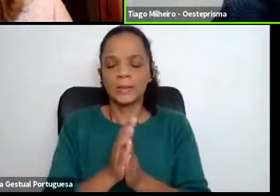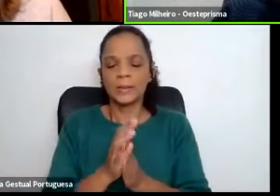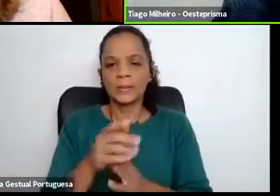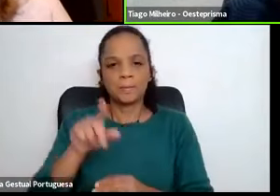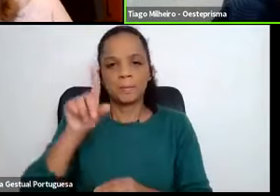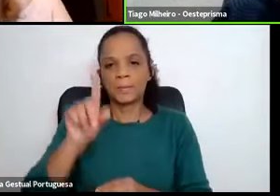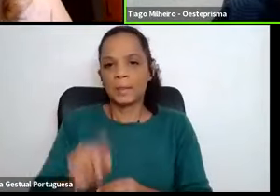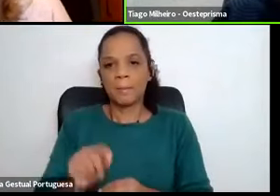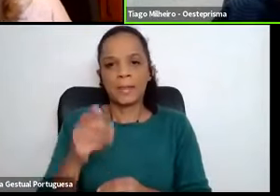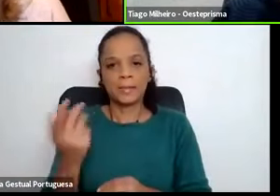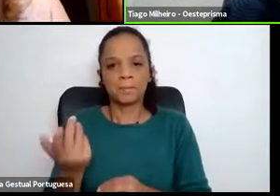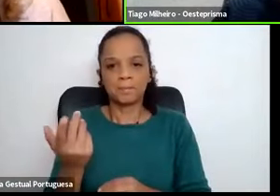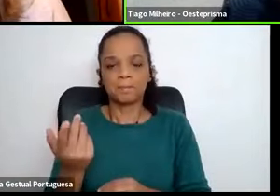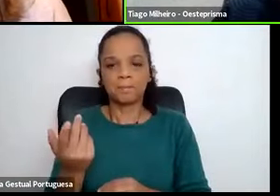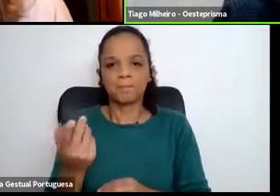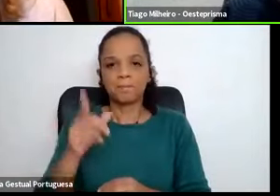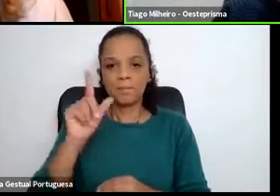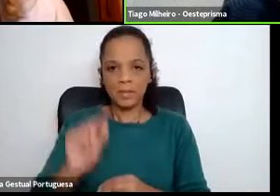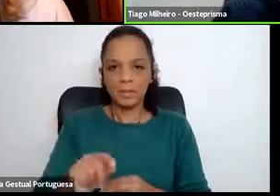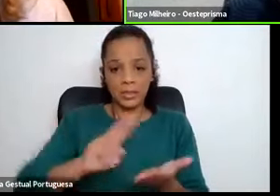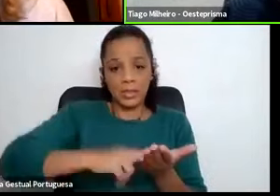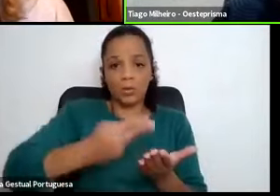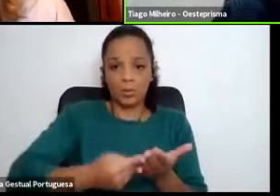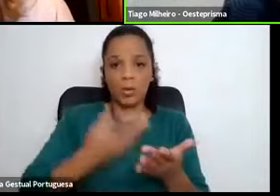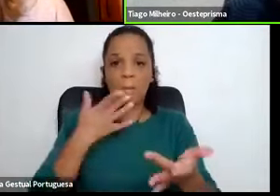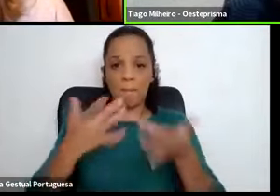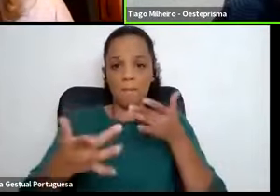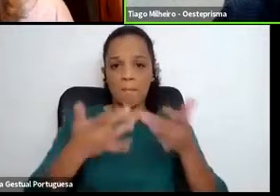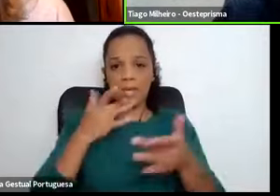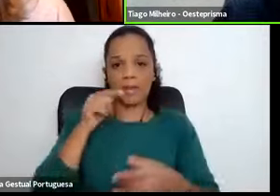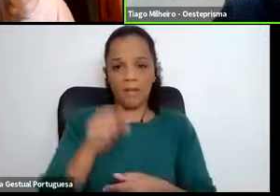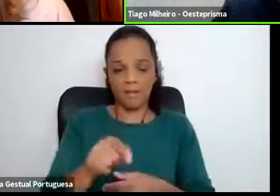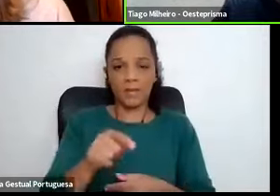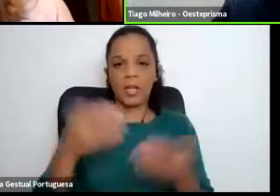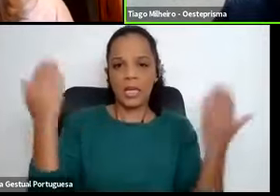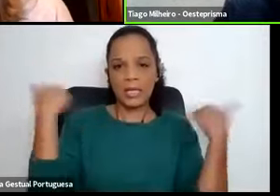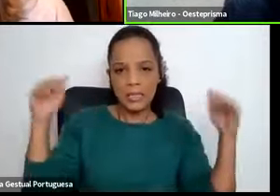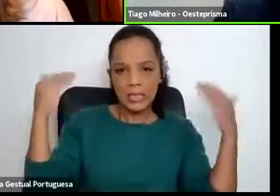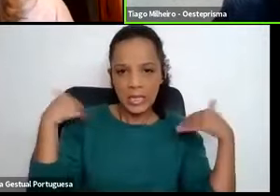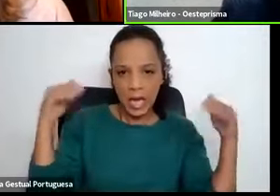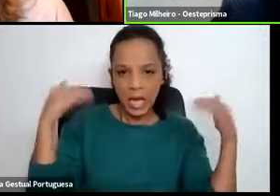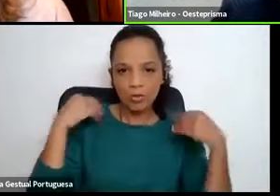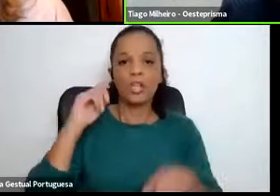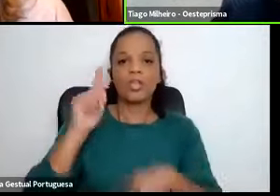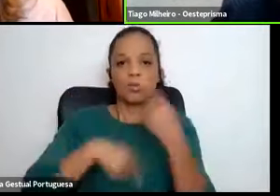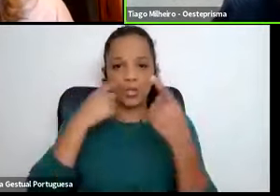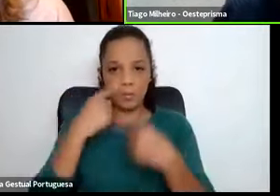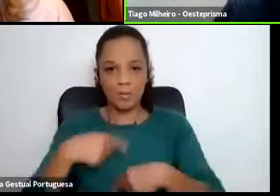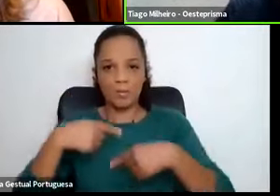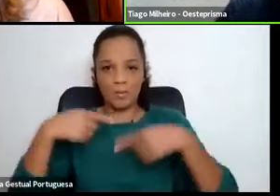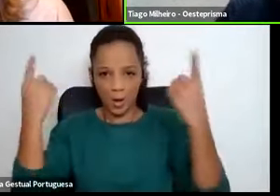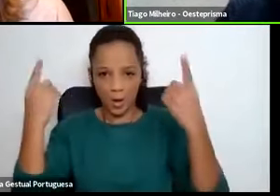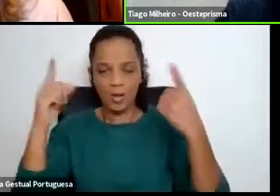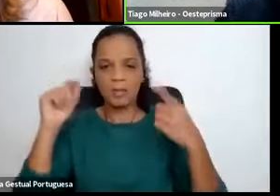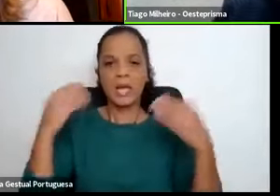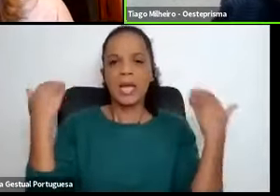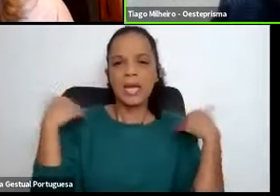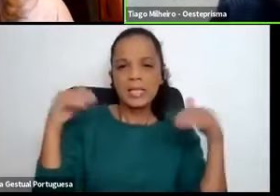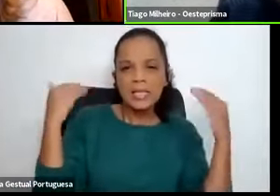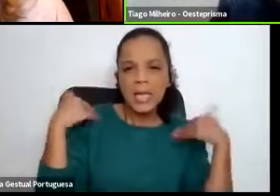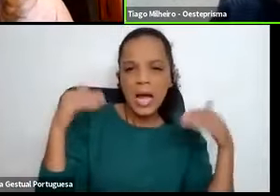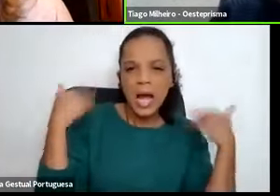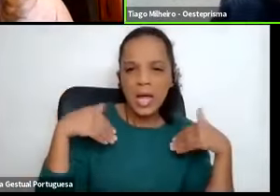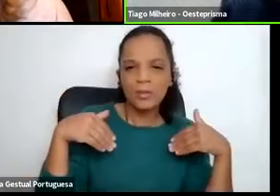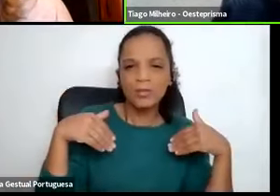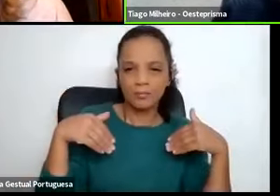mesmo de tradução da própria peça, foi durante os ensaios e depois tínhamos que apresentar a peça. Na própria ensaio da peça, também